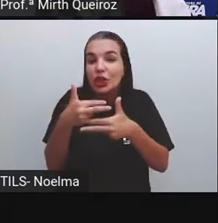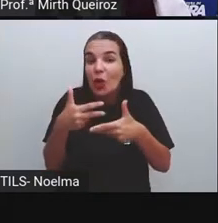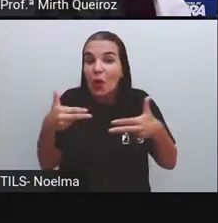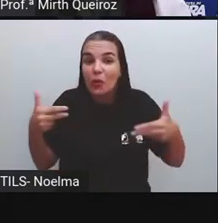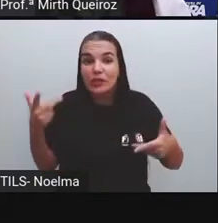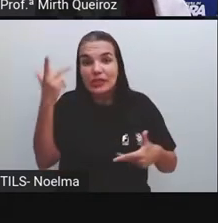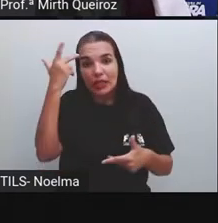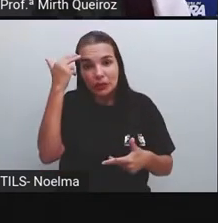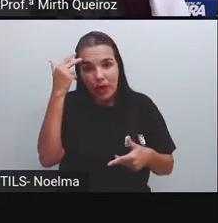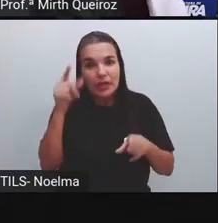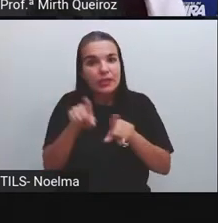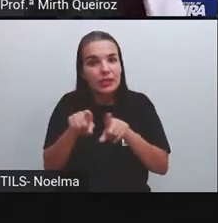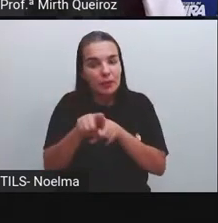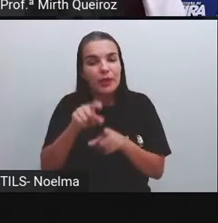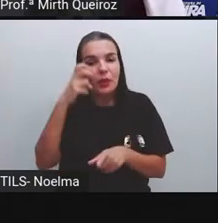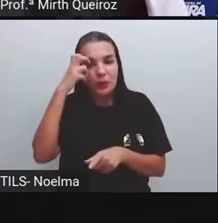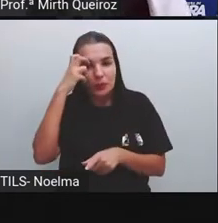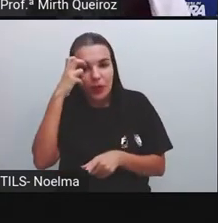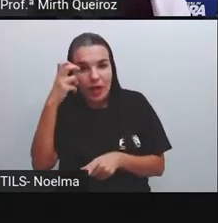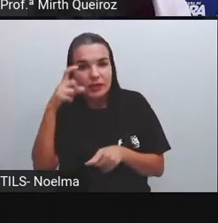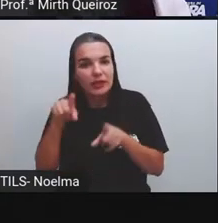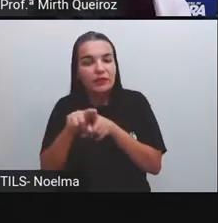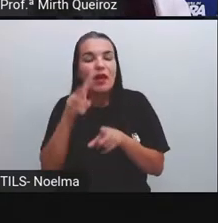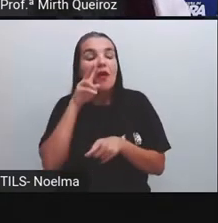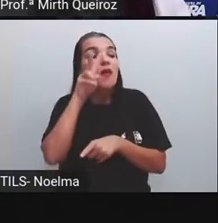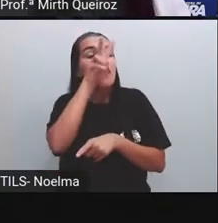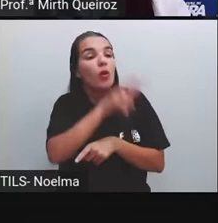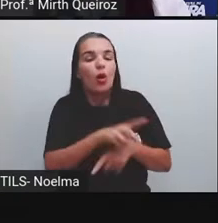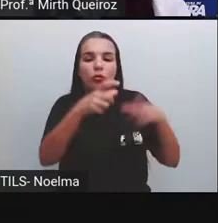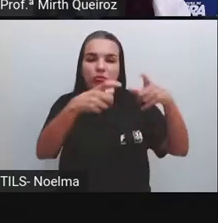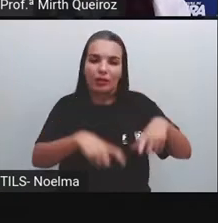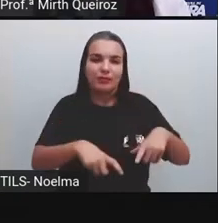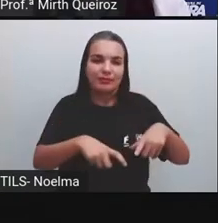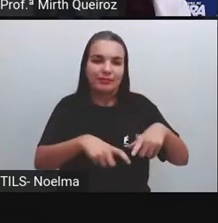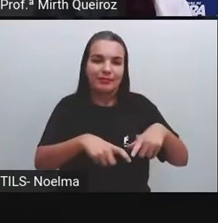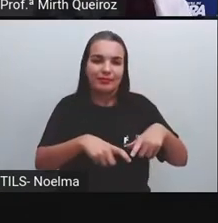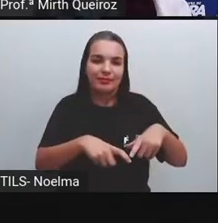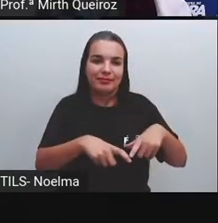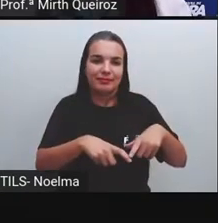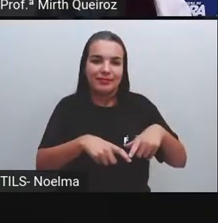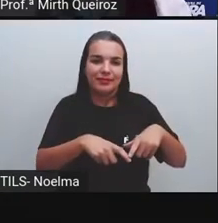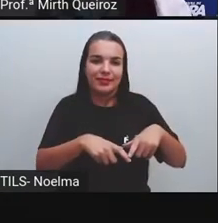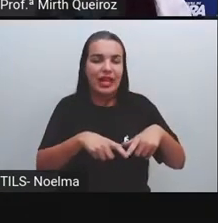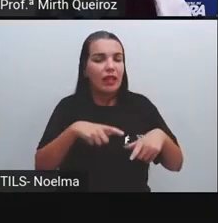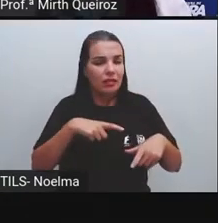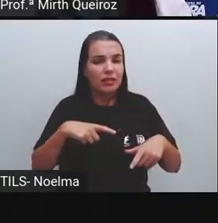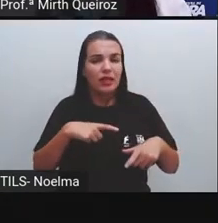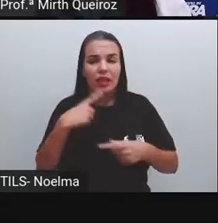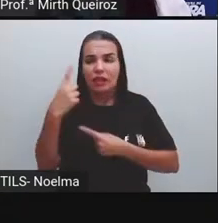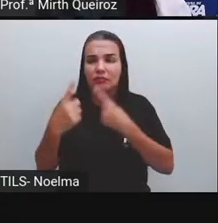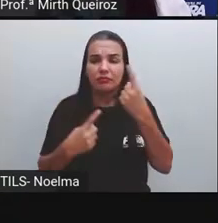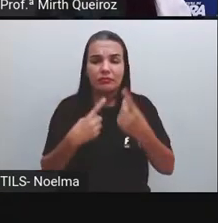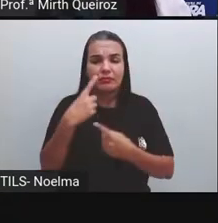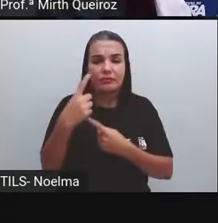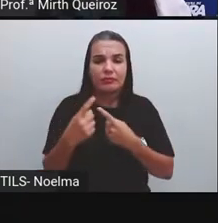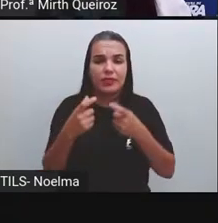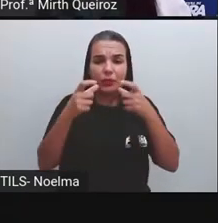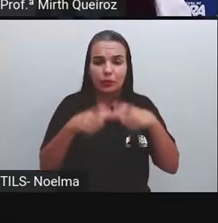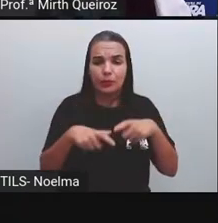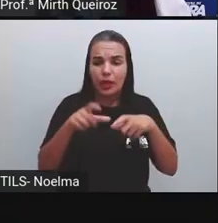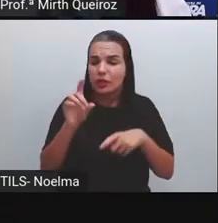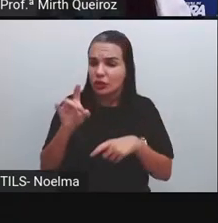naturais e culturais que vemos em um local. Vai haver locais que nós só encontramos elementos